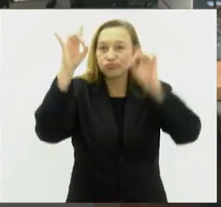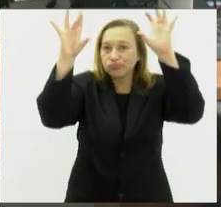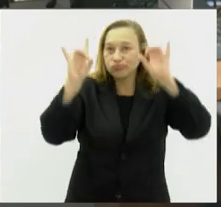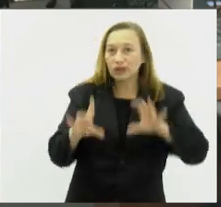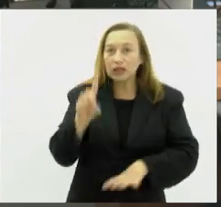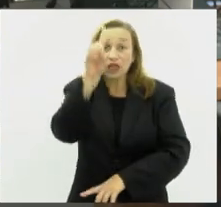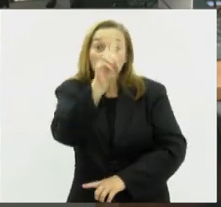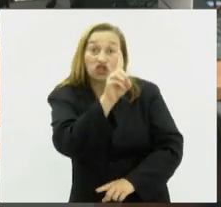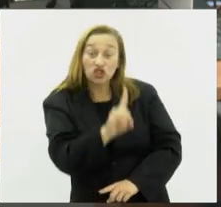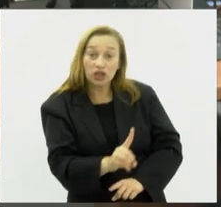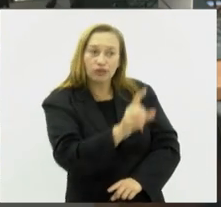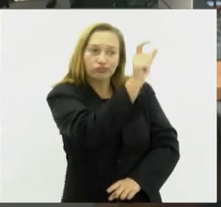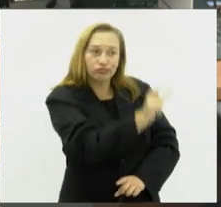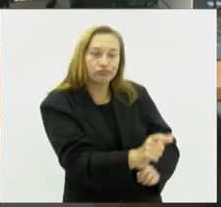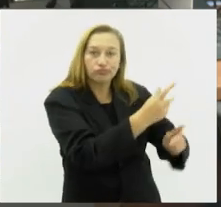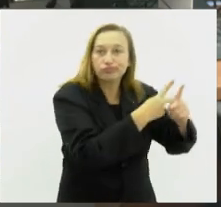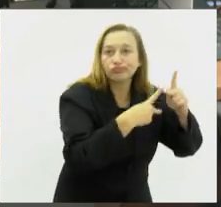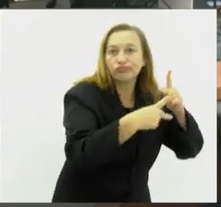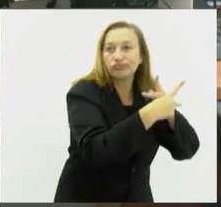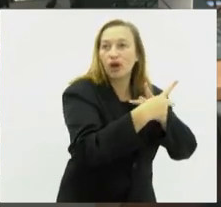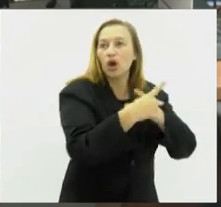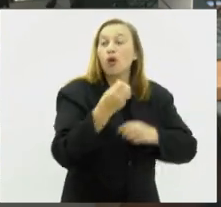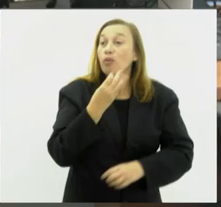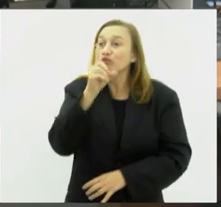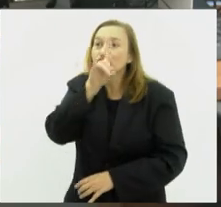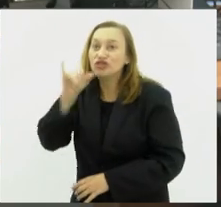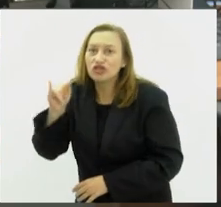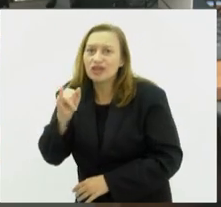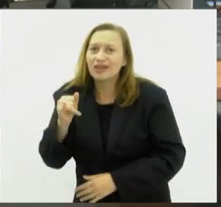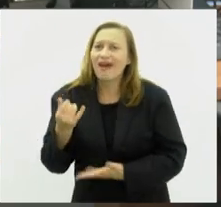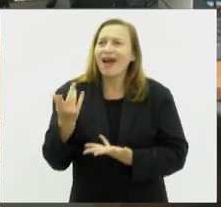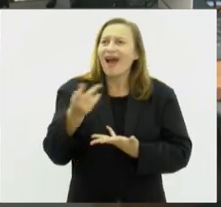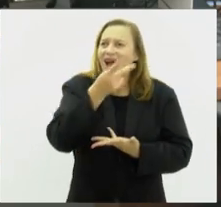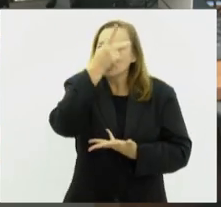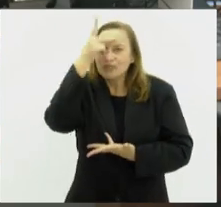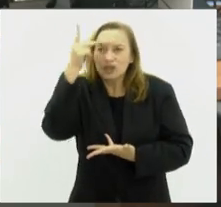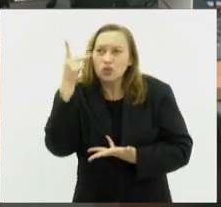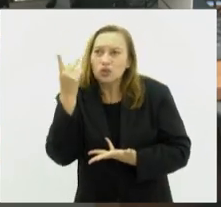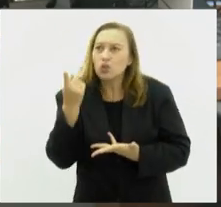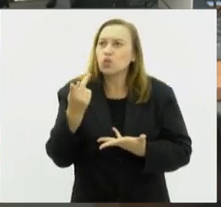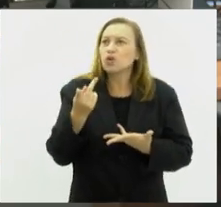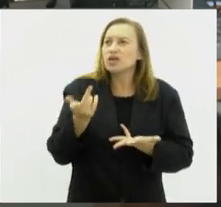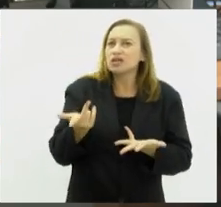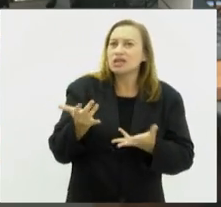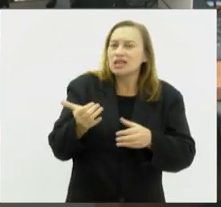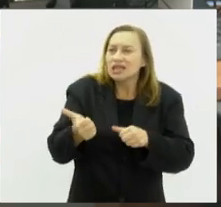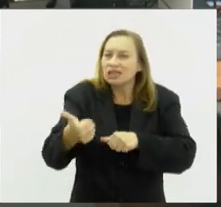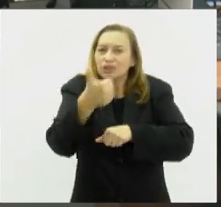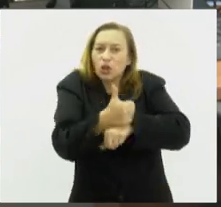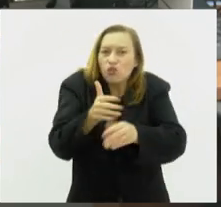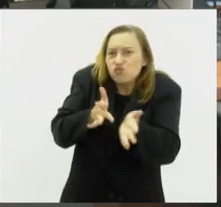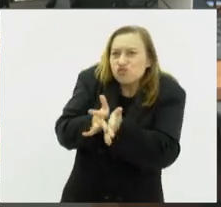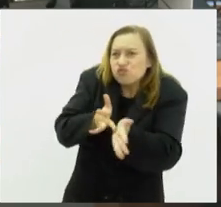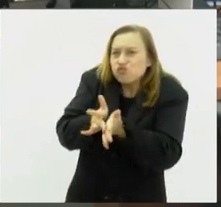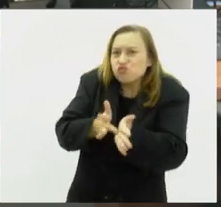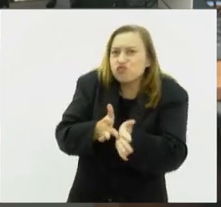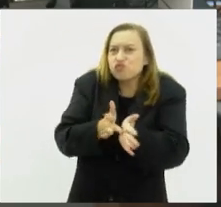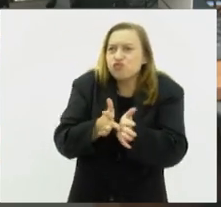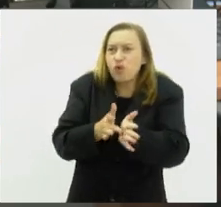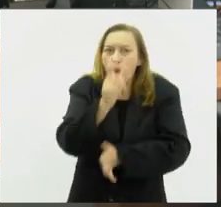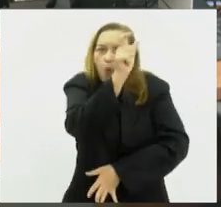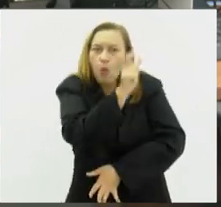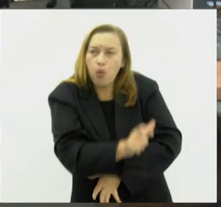previdenciário. Bom dia, PV. Quer dizer que as pessoas, os criminosos, estão se passando por funcionários do INSS, é isso?